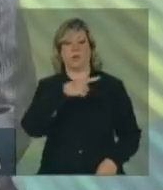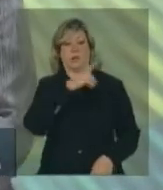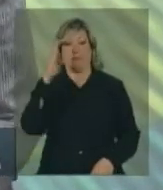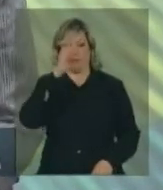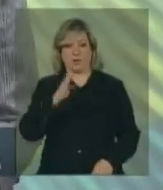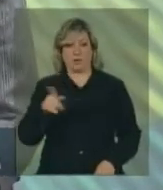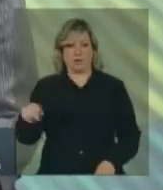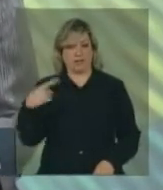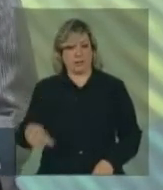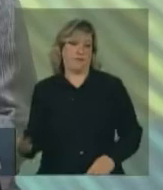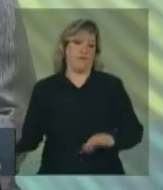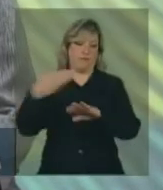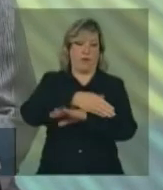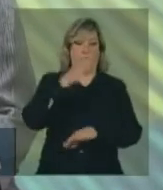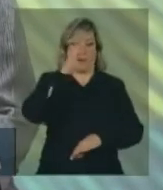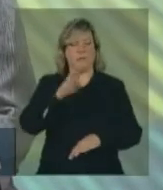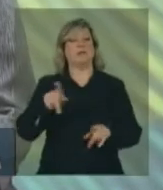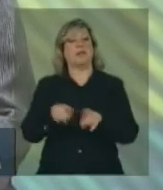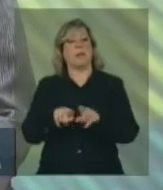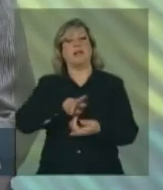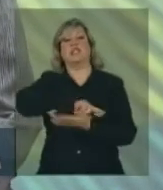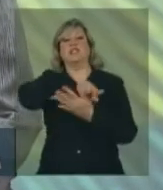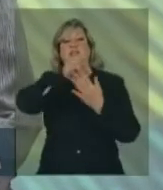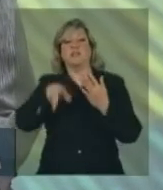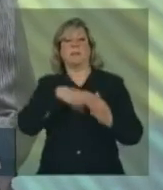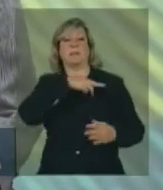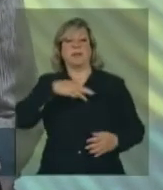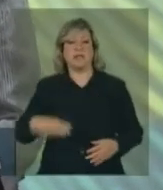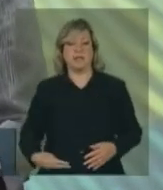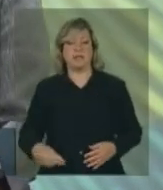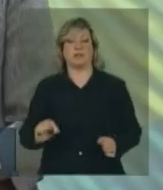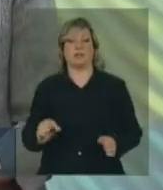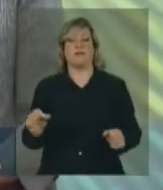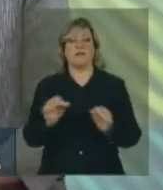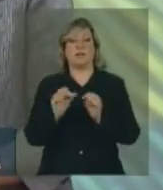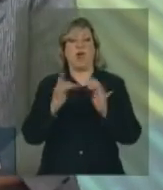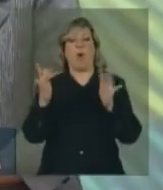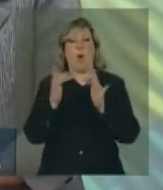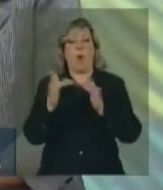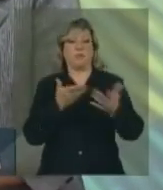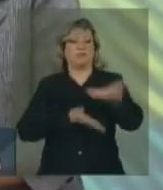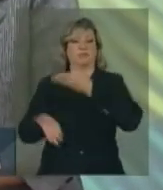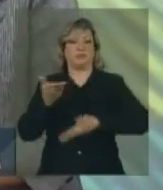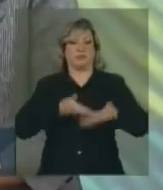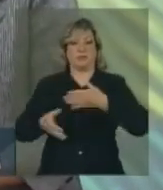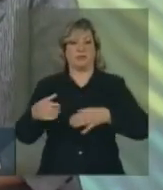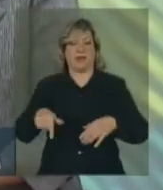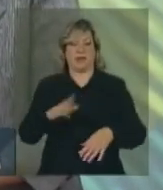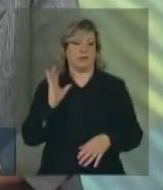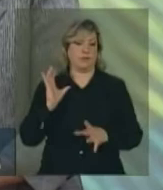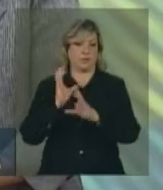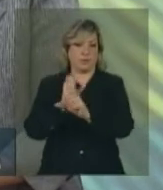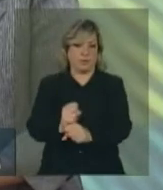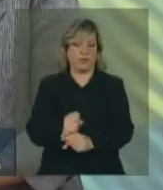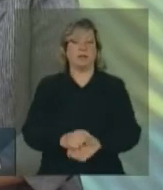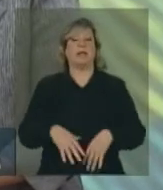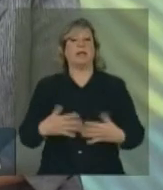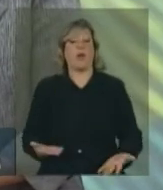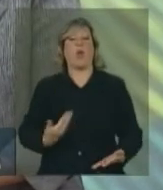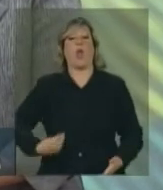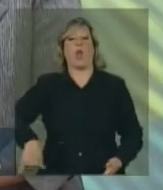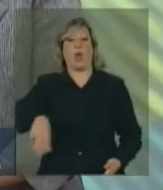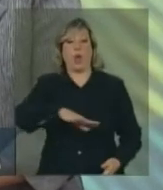e dos diferentes ministros que se mantiveram em contato nesse período, nós